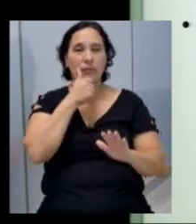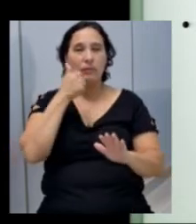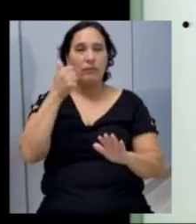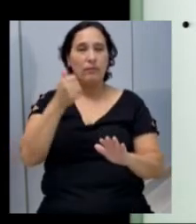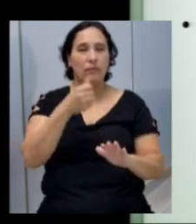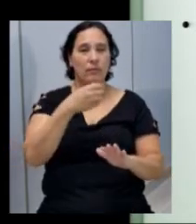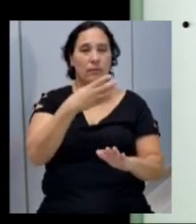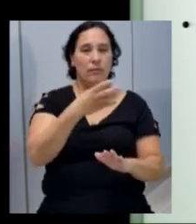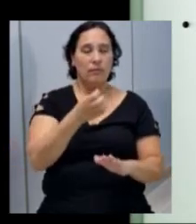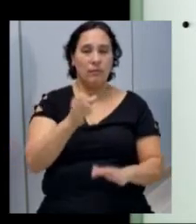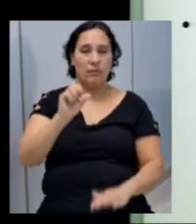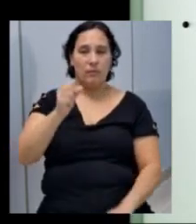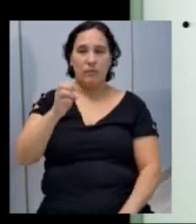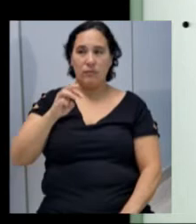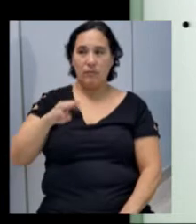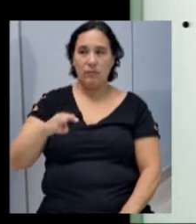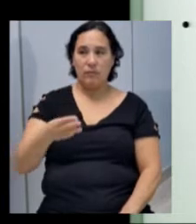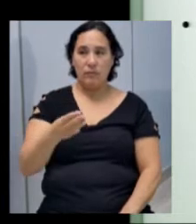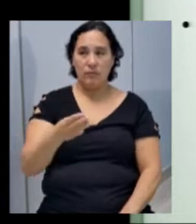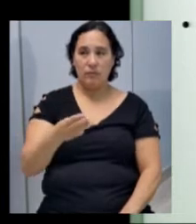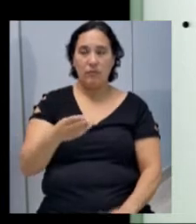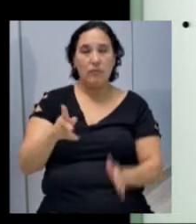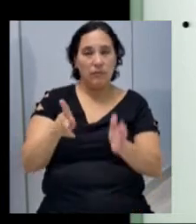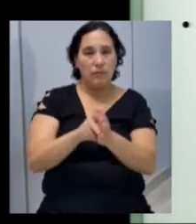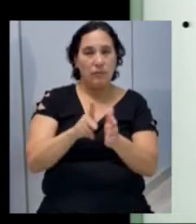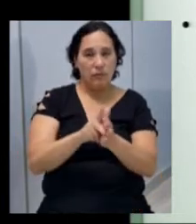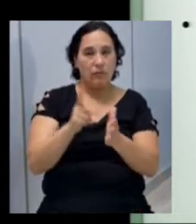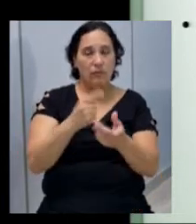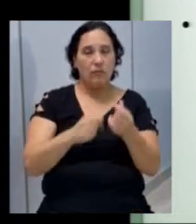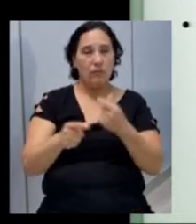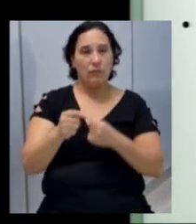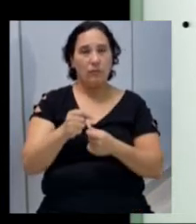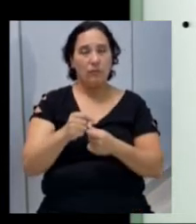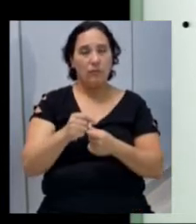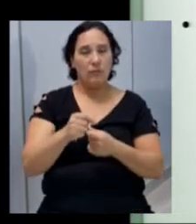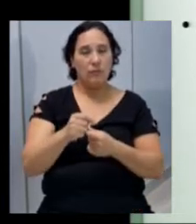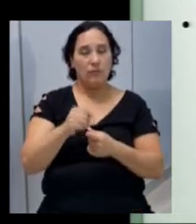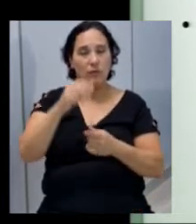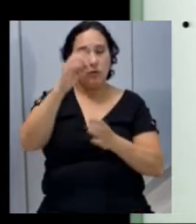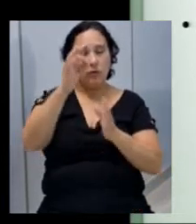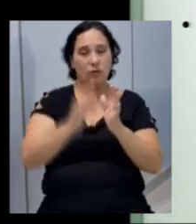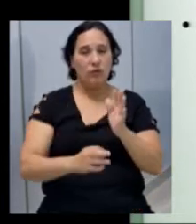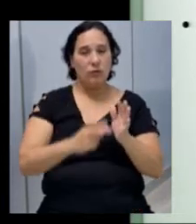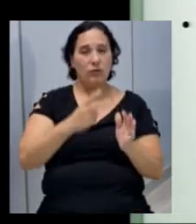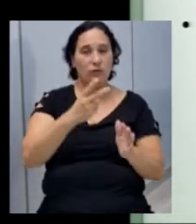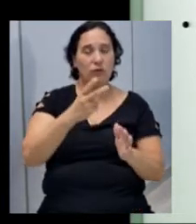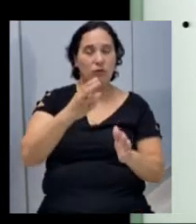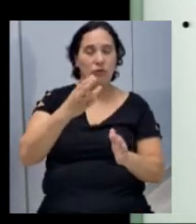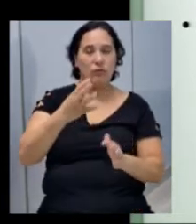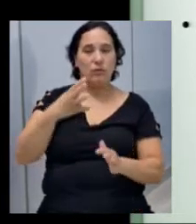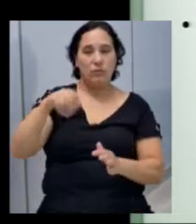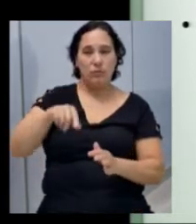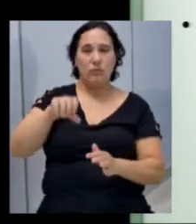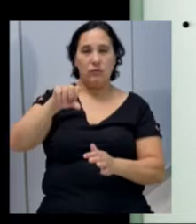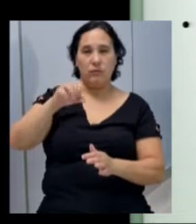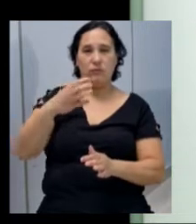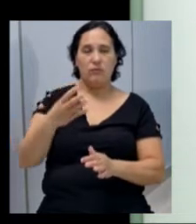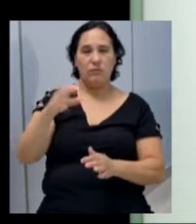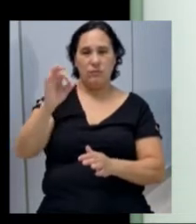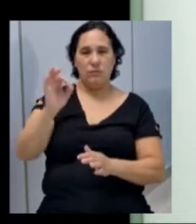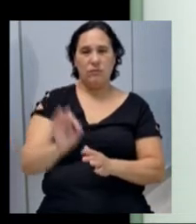462 mil. A receita própria do município, ela corresponde a 24,97 mil da receita total.